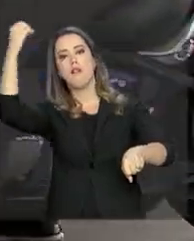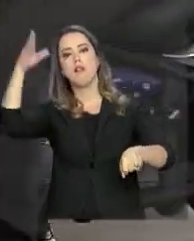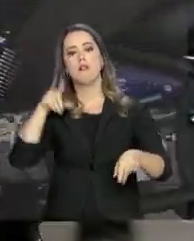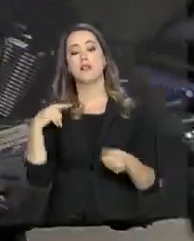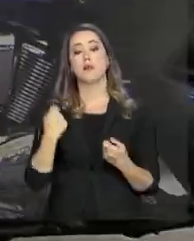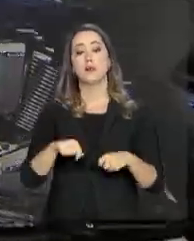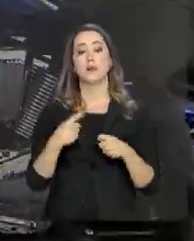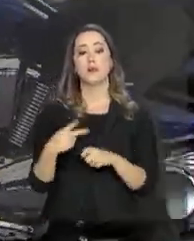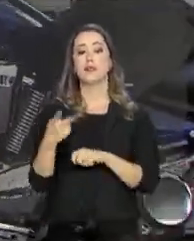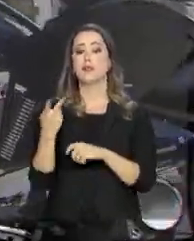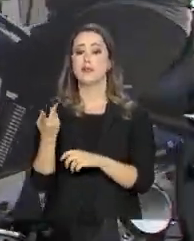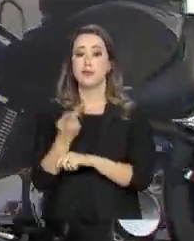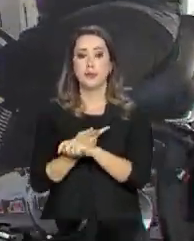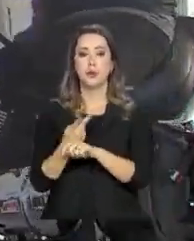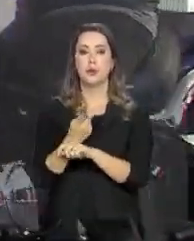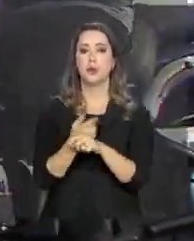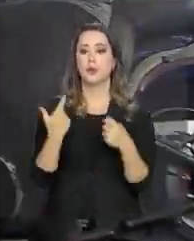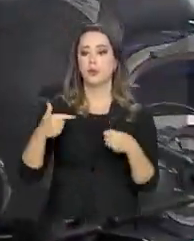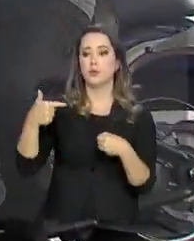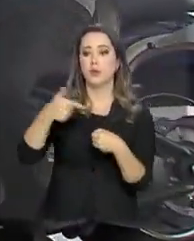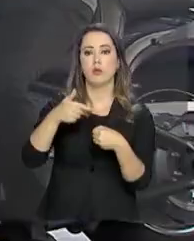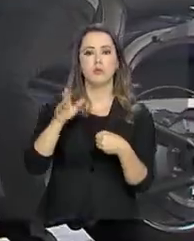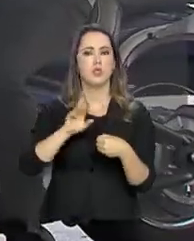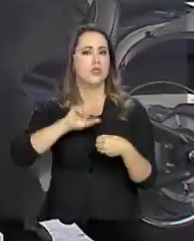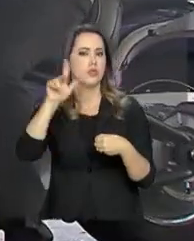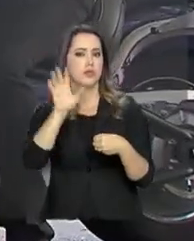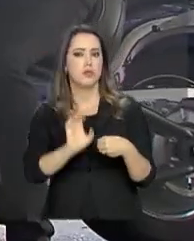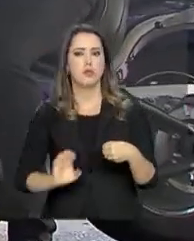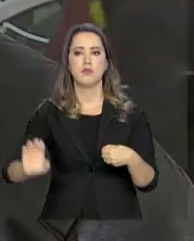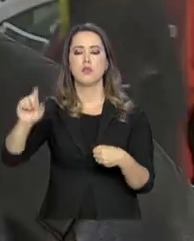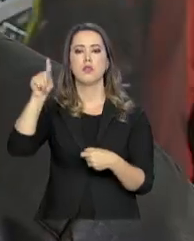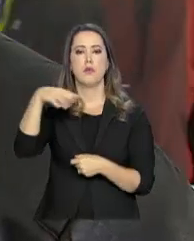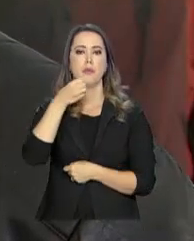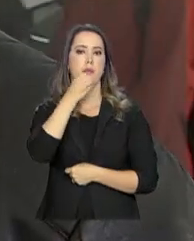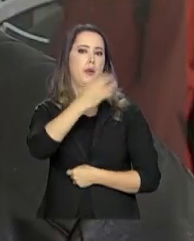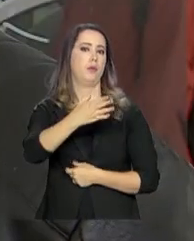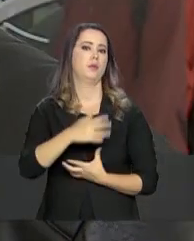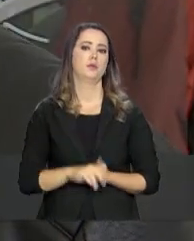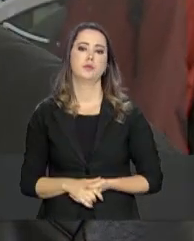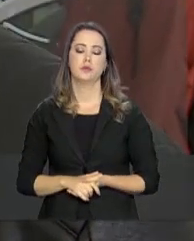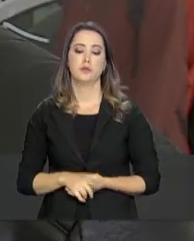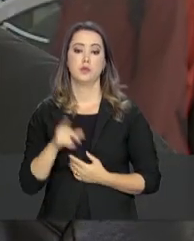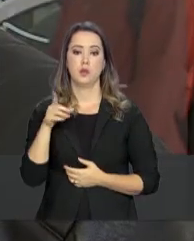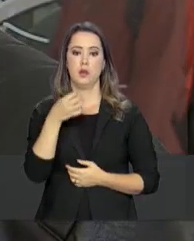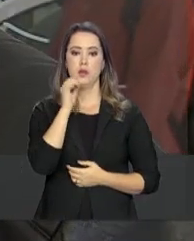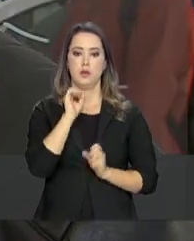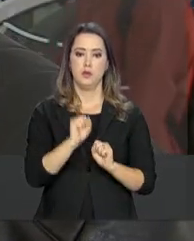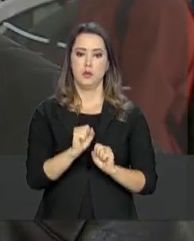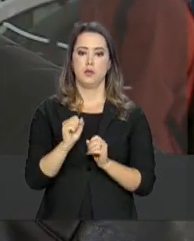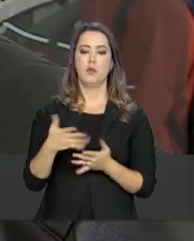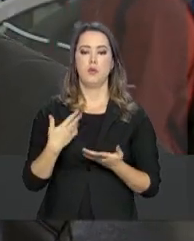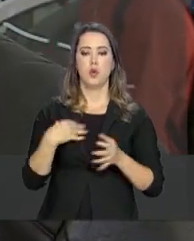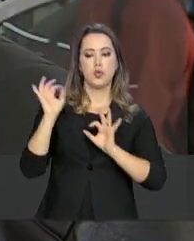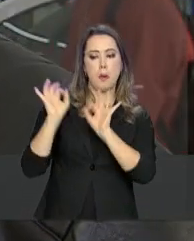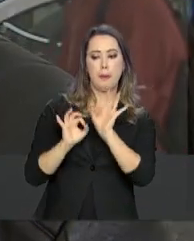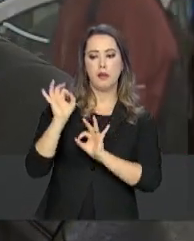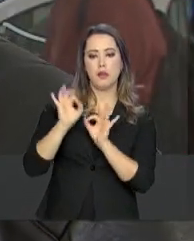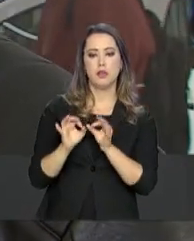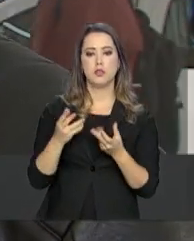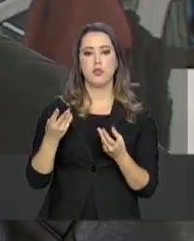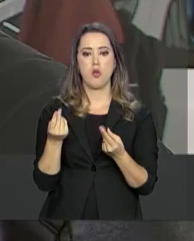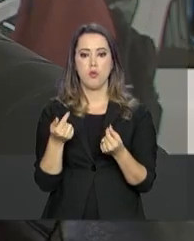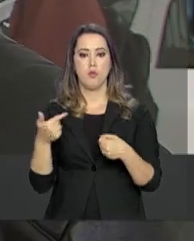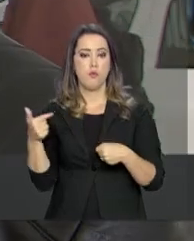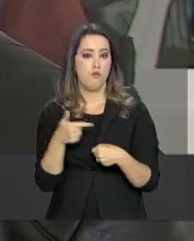abastecer em diferentes estados, o sistema é ideal. É bom demais que a gente consiga planejar os trechos também, quanto que tem que levar de